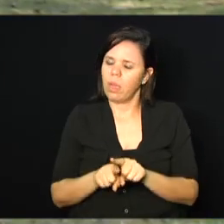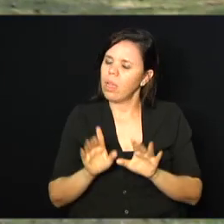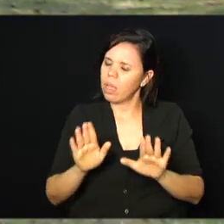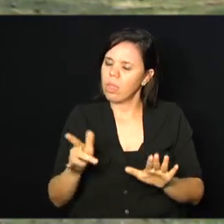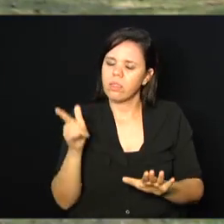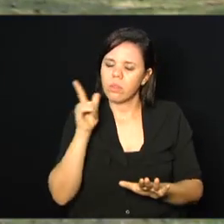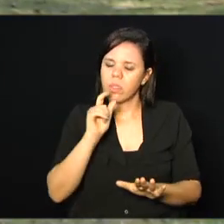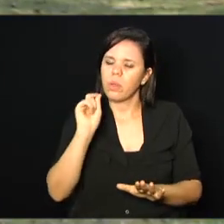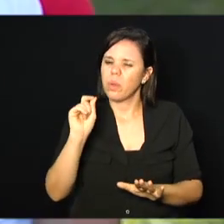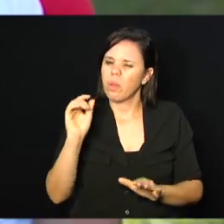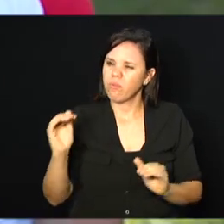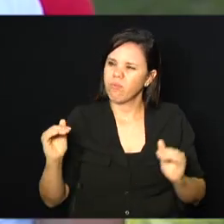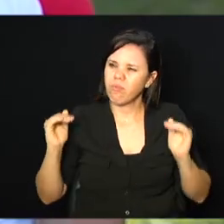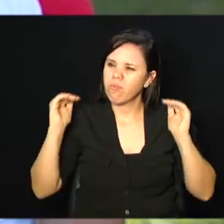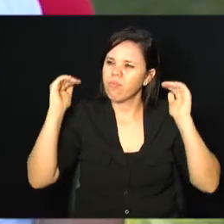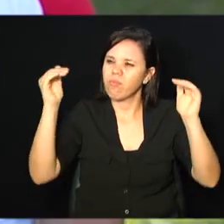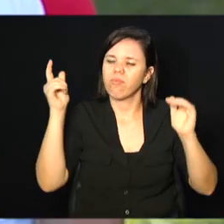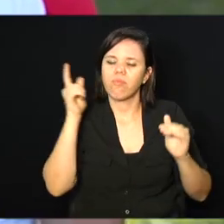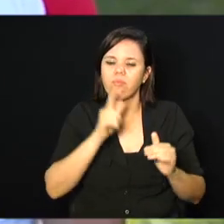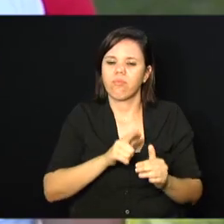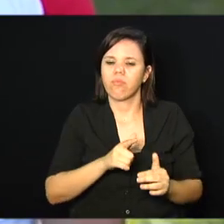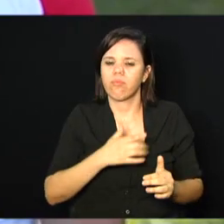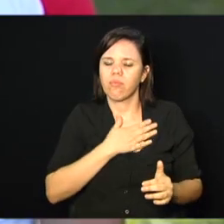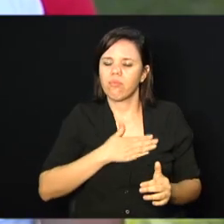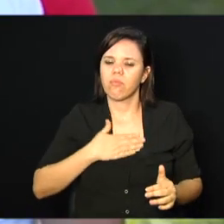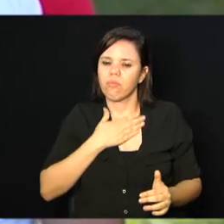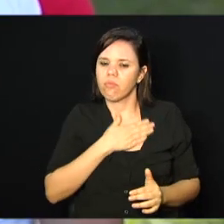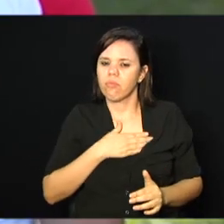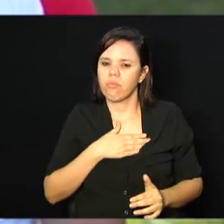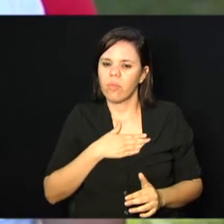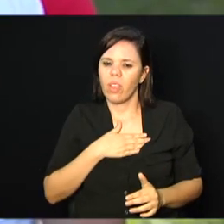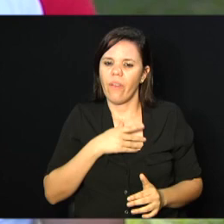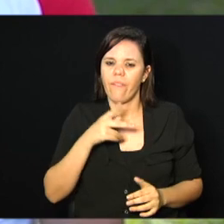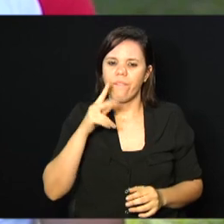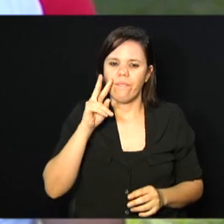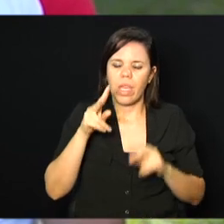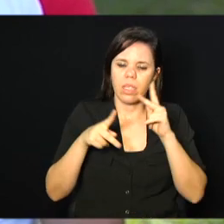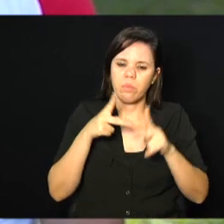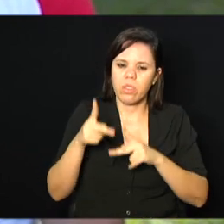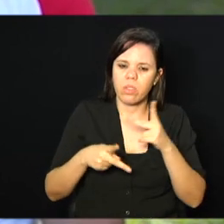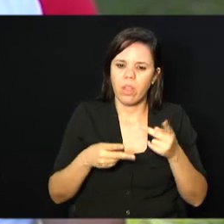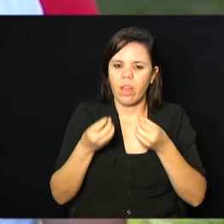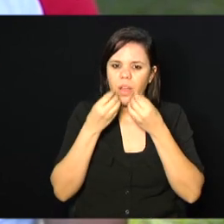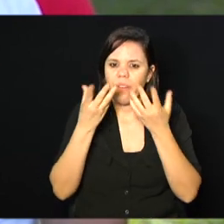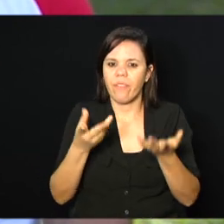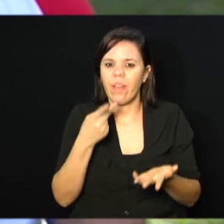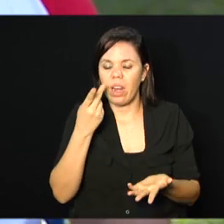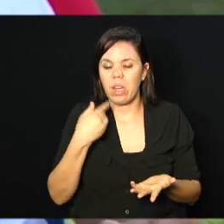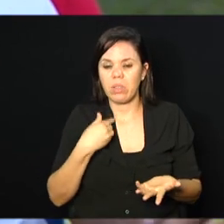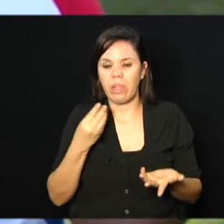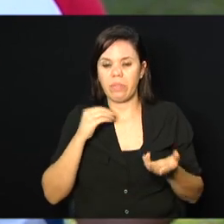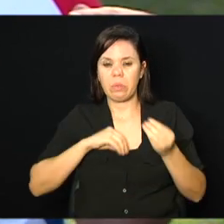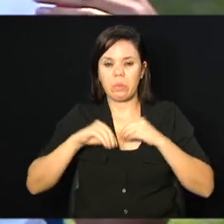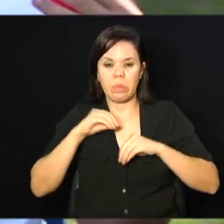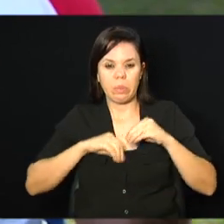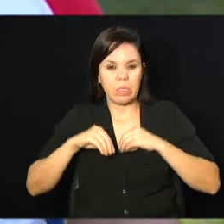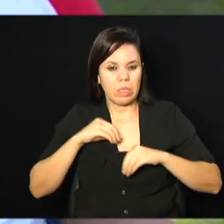além, né? além, exatamente, né? Então, você vê relatos. Aí, João, poxa, eu estava com uma depressão